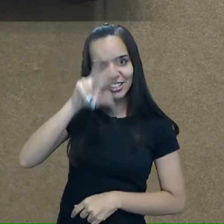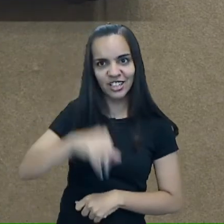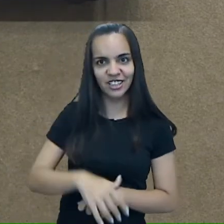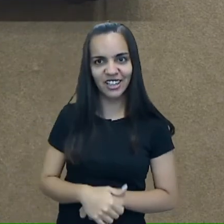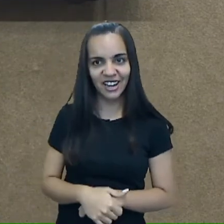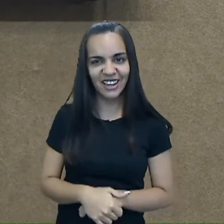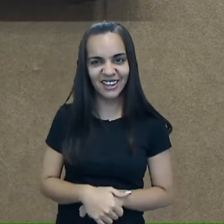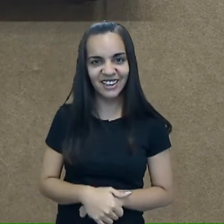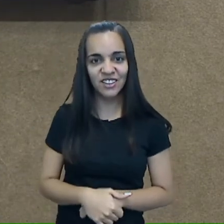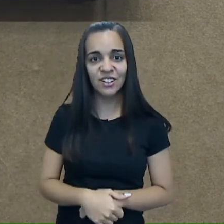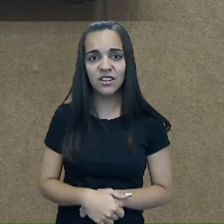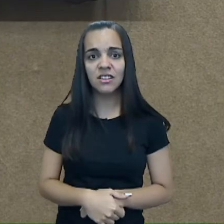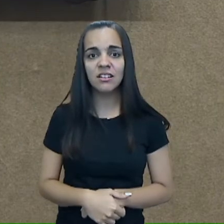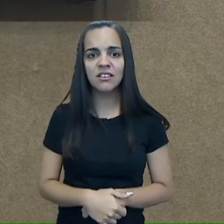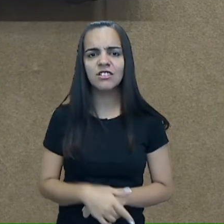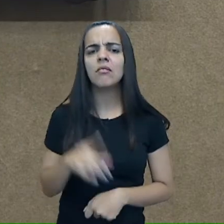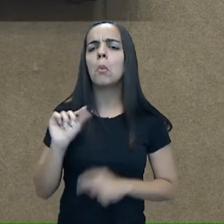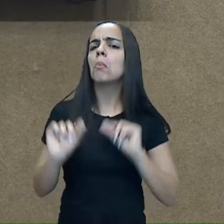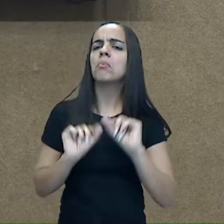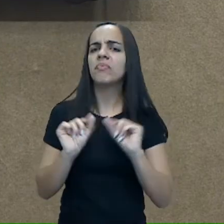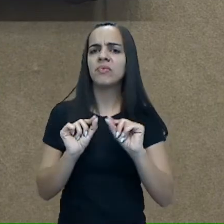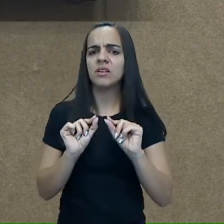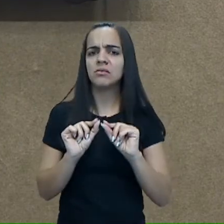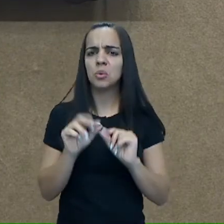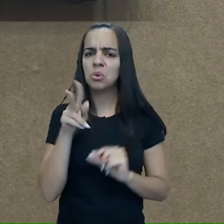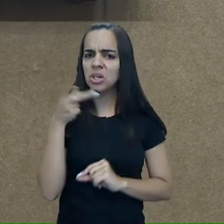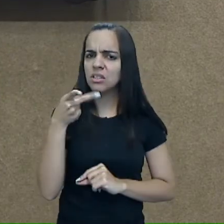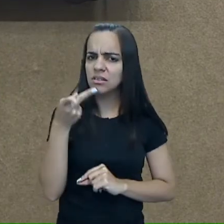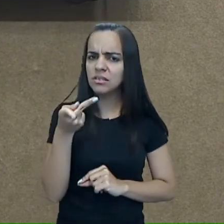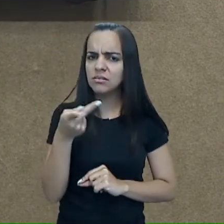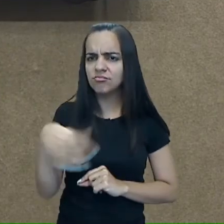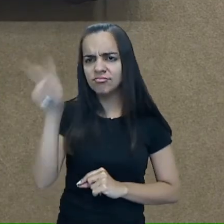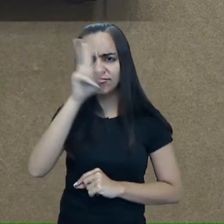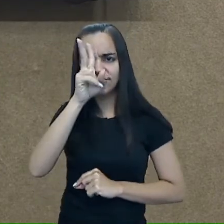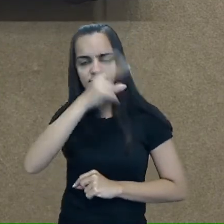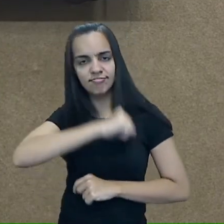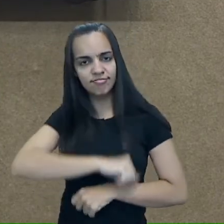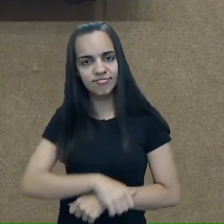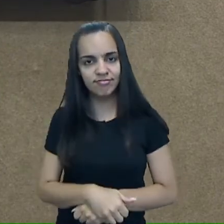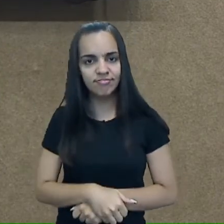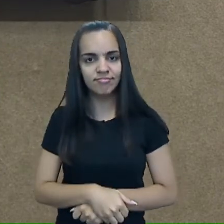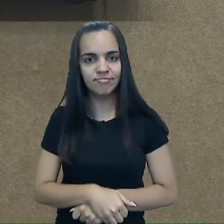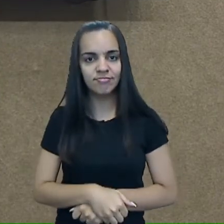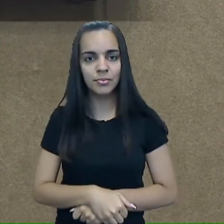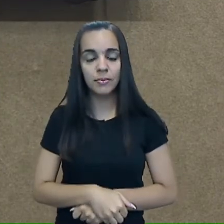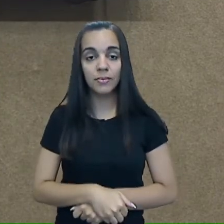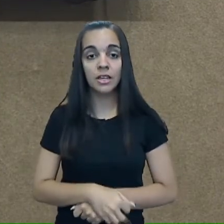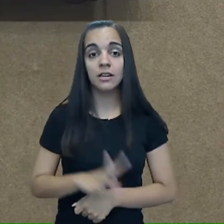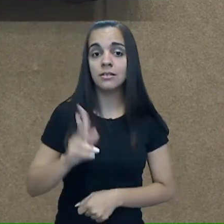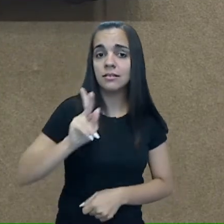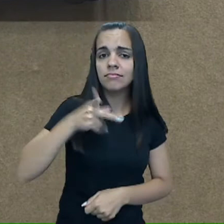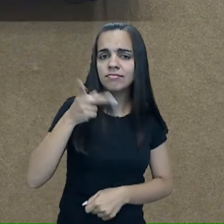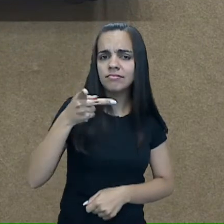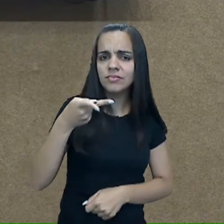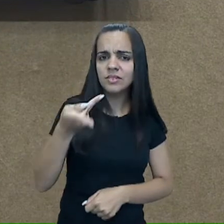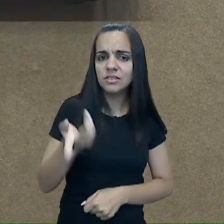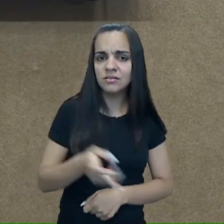Muito legal, não é? O que que a gente está falando nessa história? Estamos falando dos